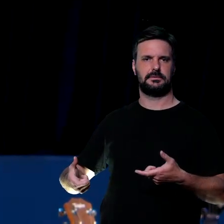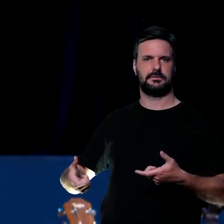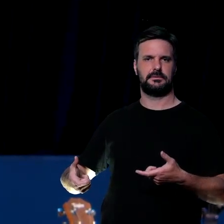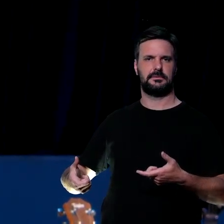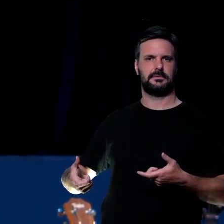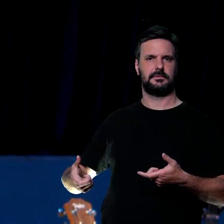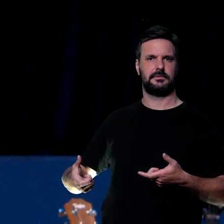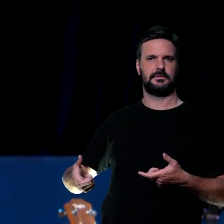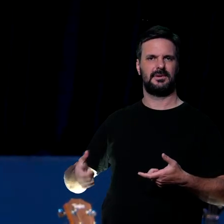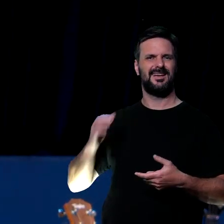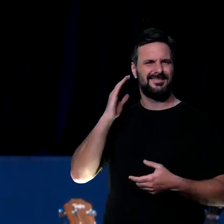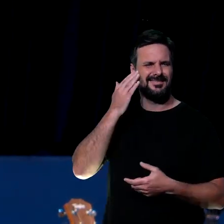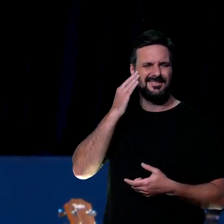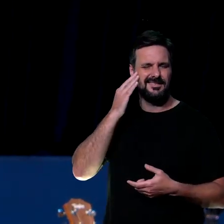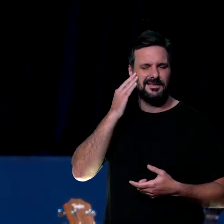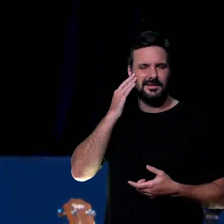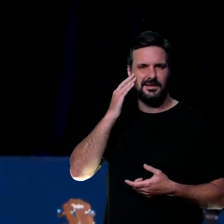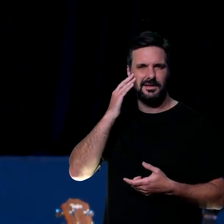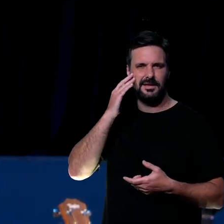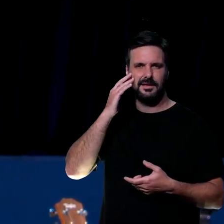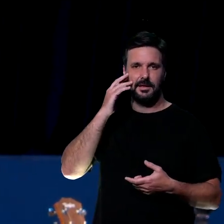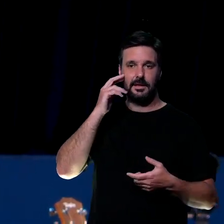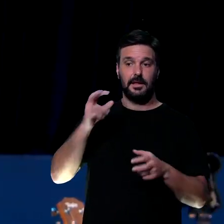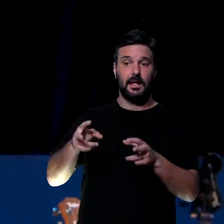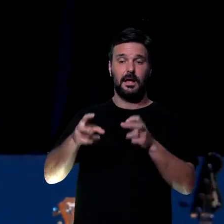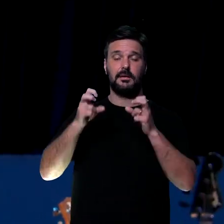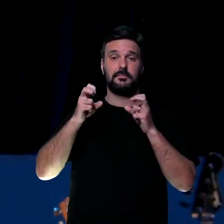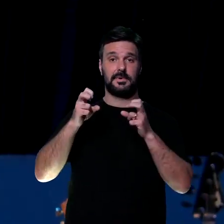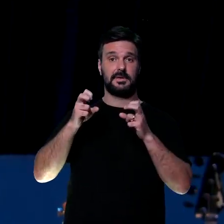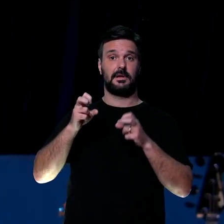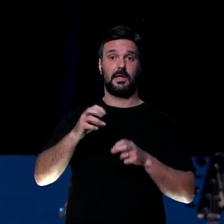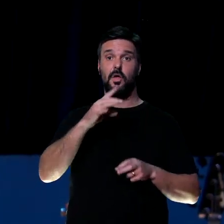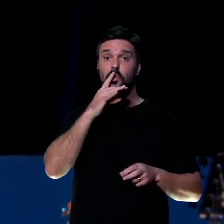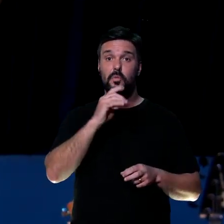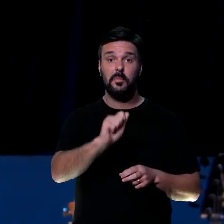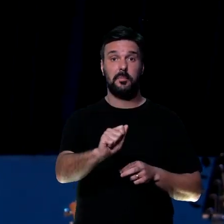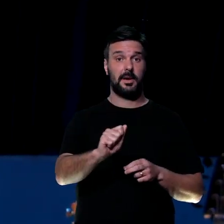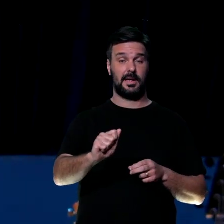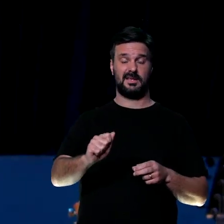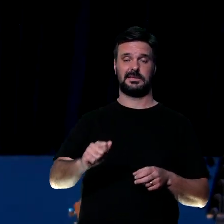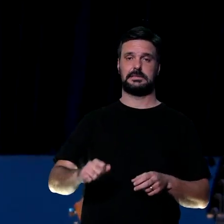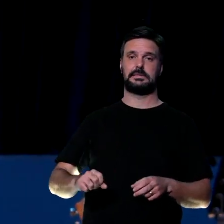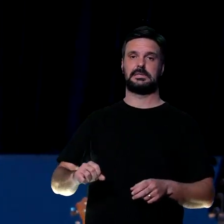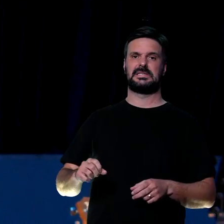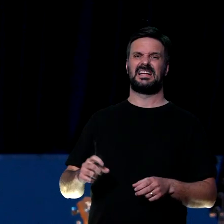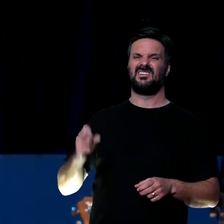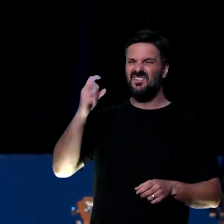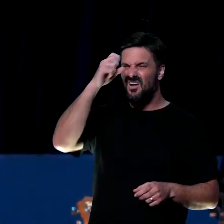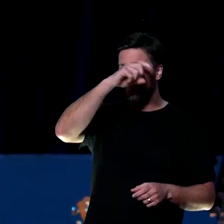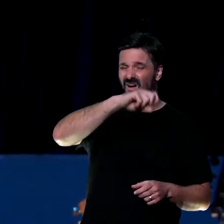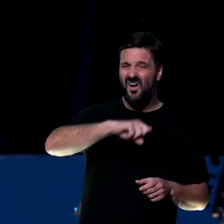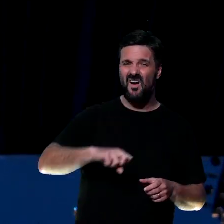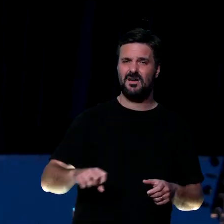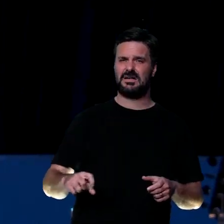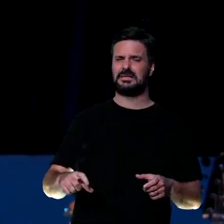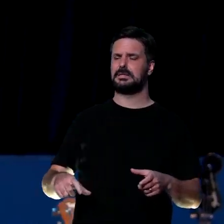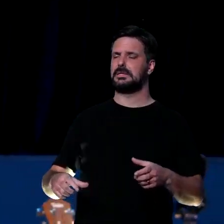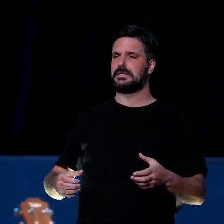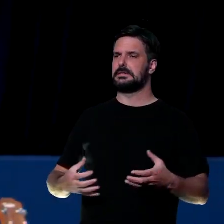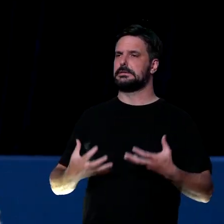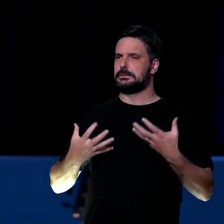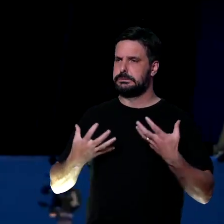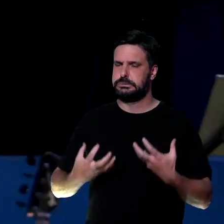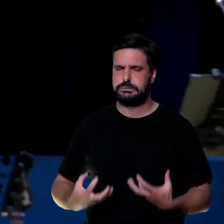Perceba, uma atitude, que às vezes o pai estava cansado, estressado, né? Quem nunca, né? Teve momentos assim. Uma atitude trouxe um